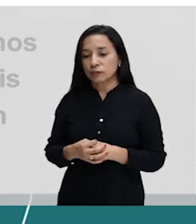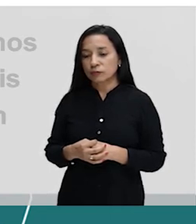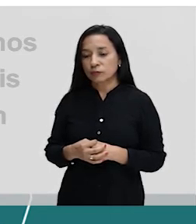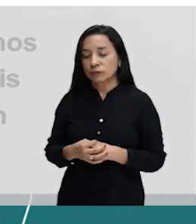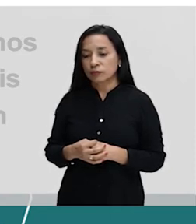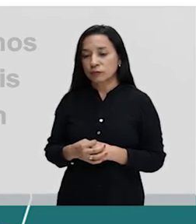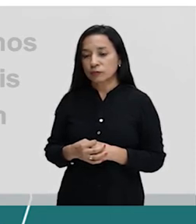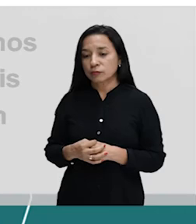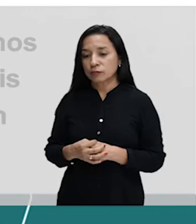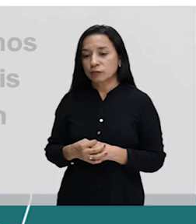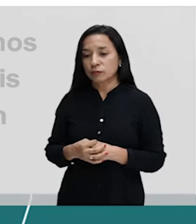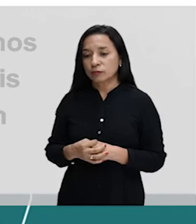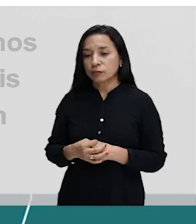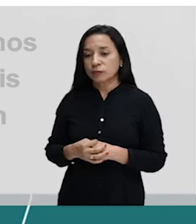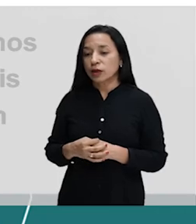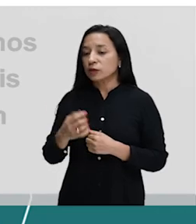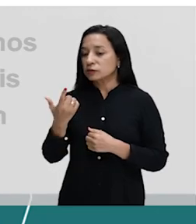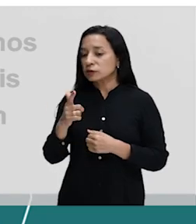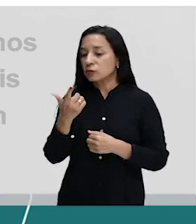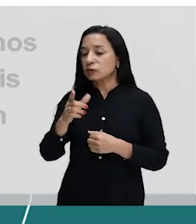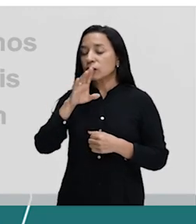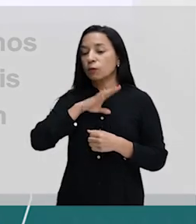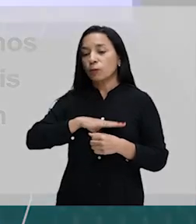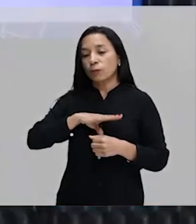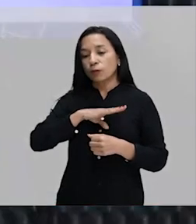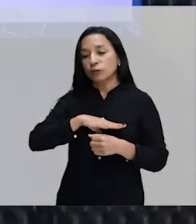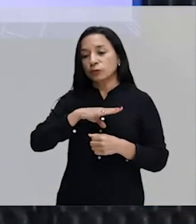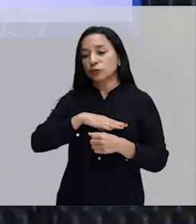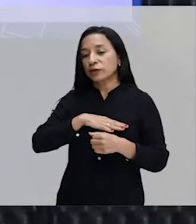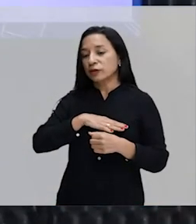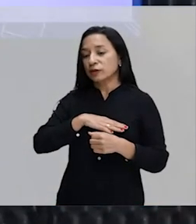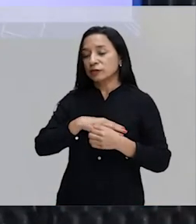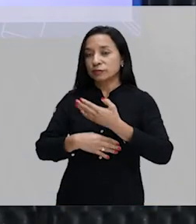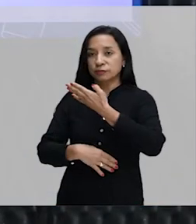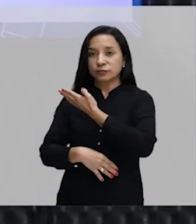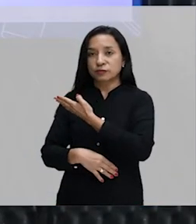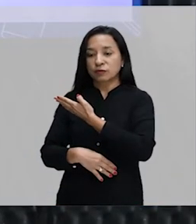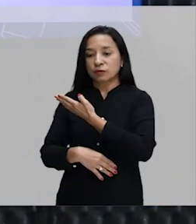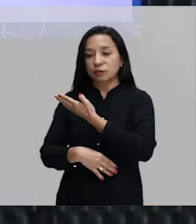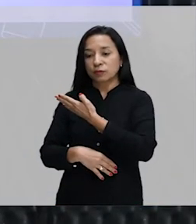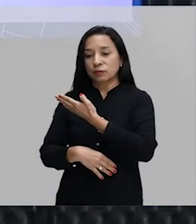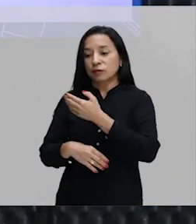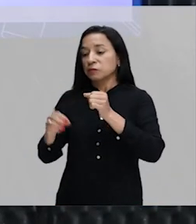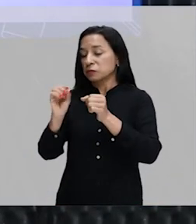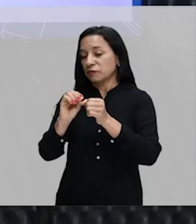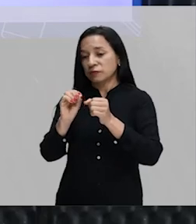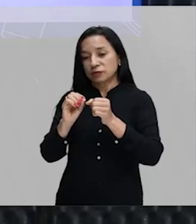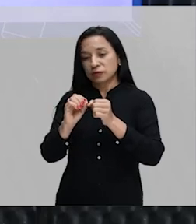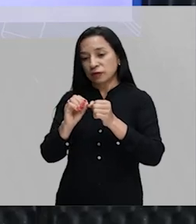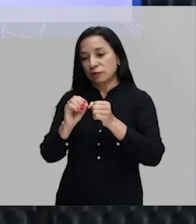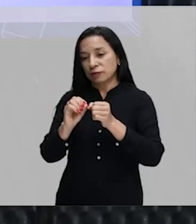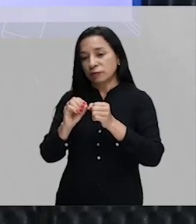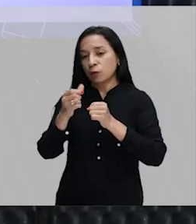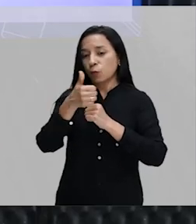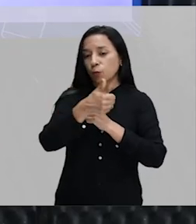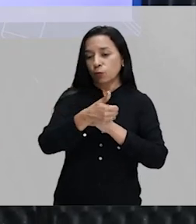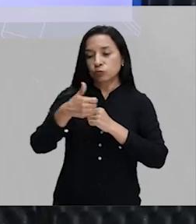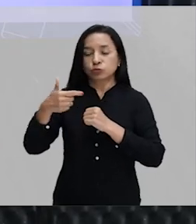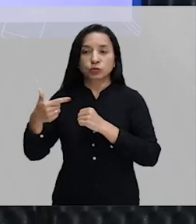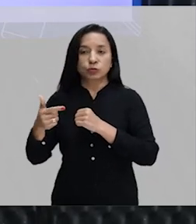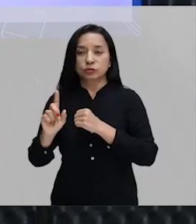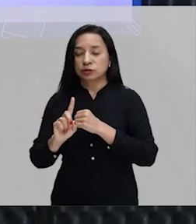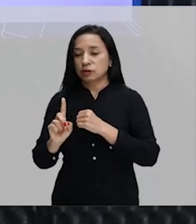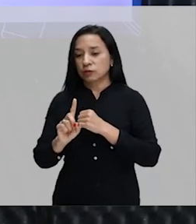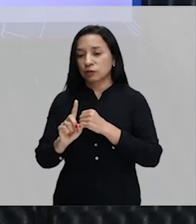não existe em português esta forma de conjugar imperfeito um imperfeito dois